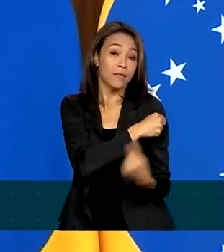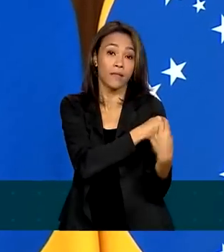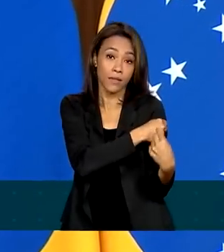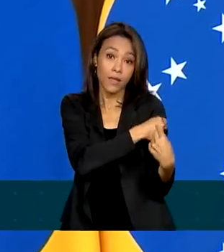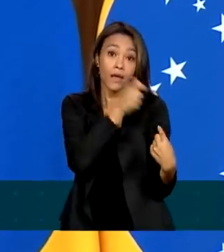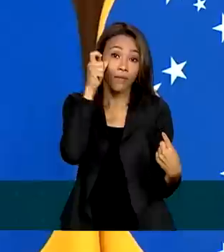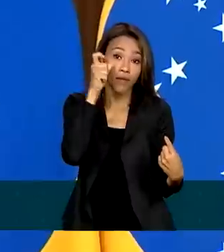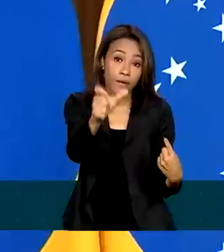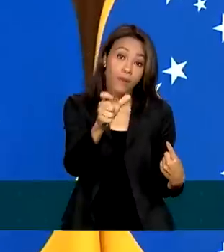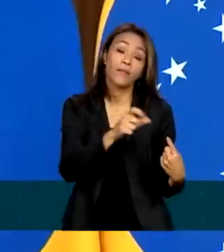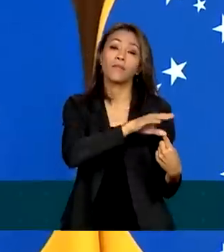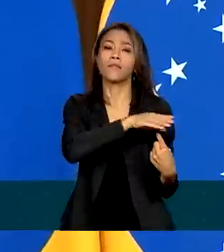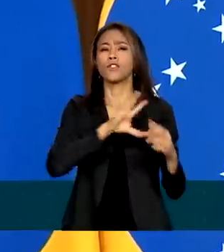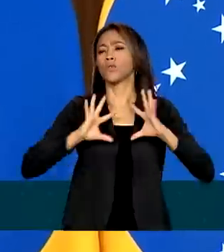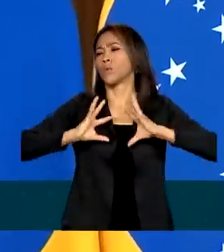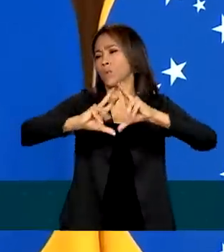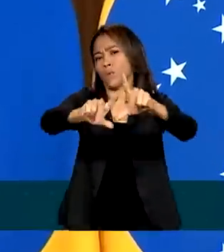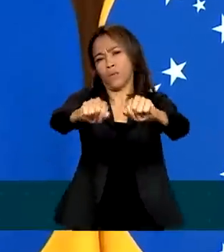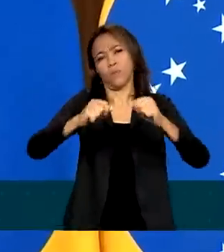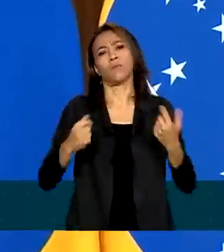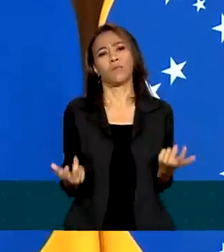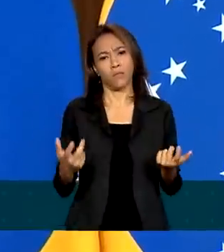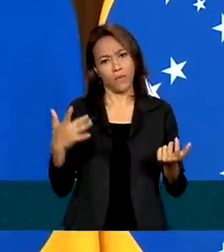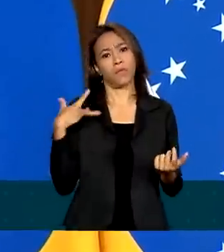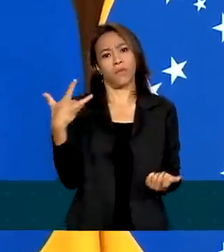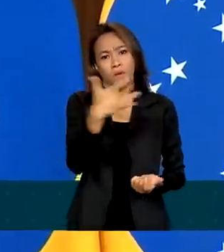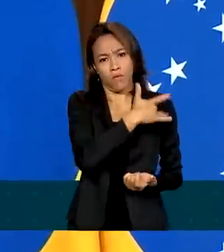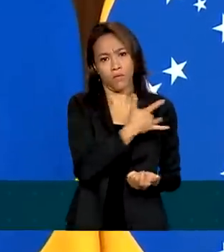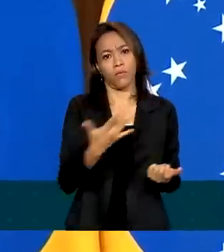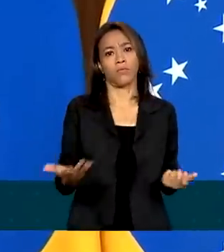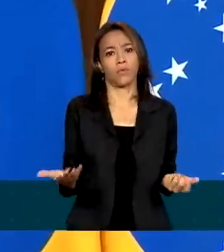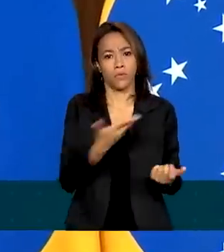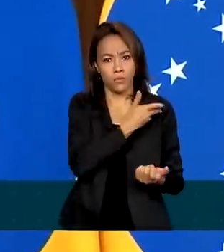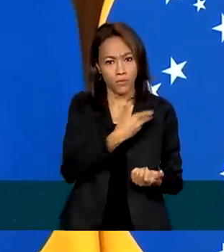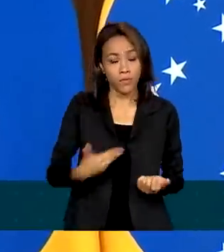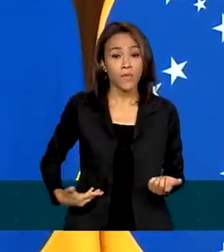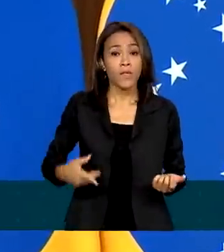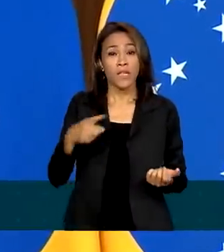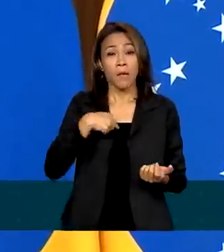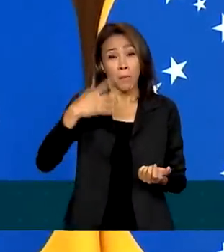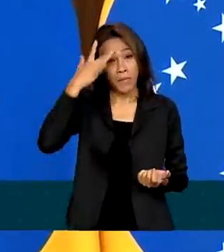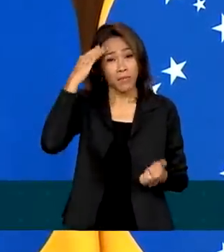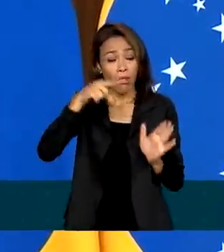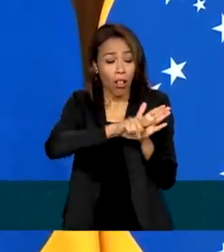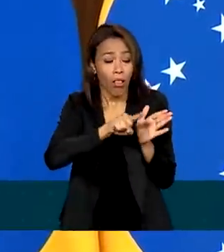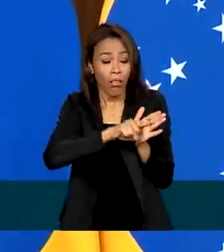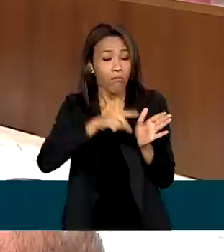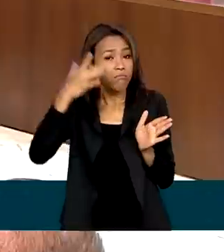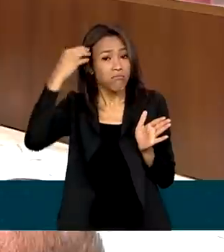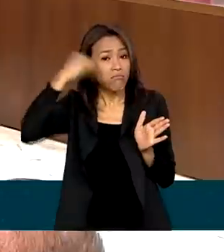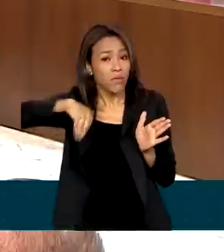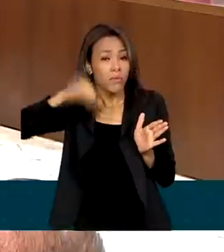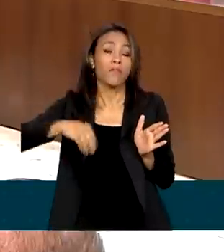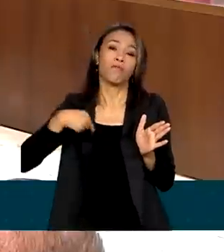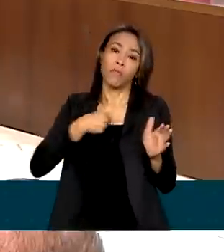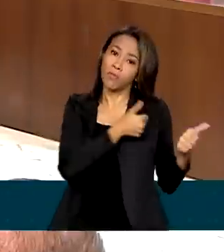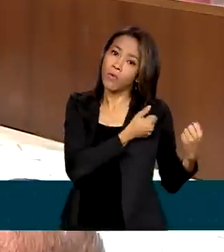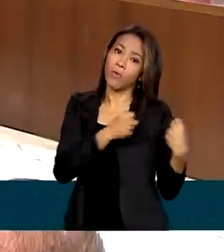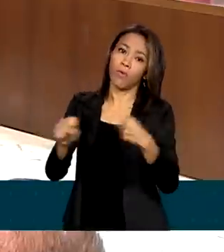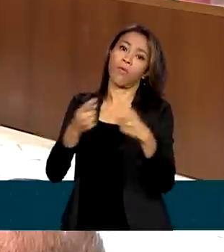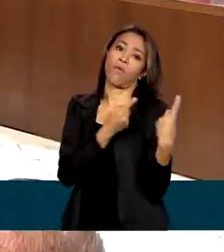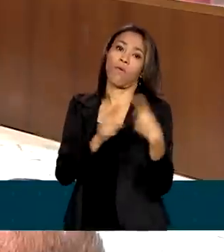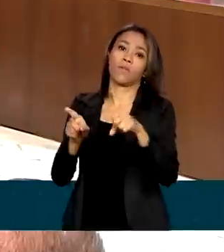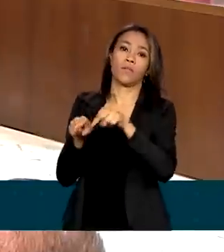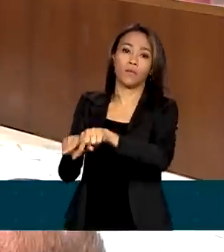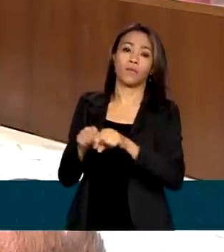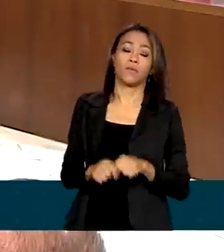coletivo, de saúde pública, nós precisamos combater qualquer tipo de negacionismo e fake news. Na abertura da reunião,